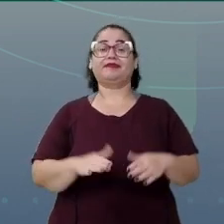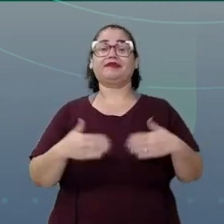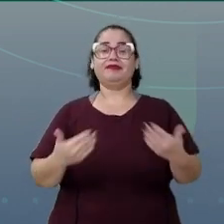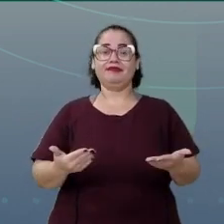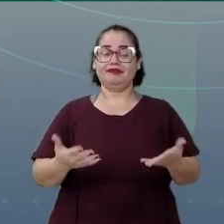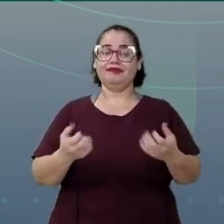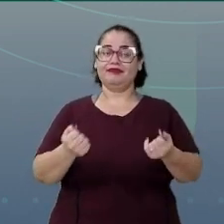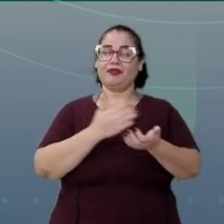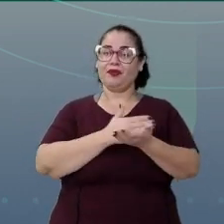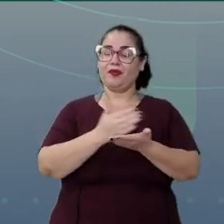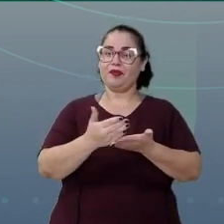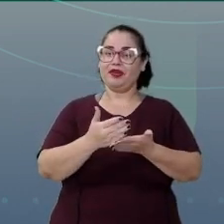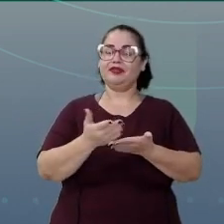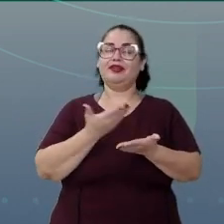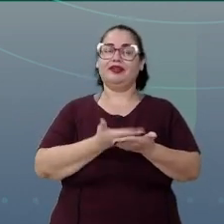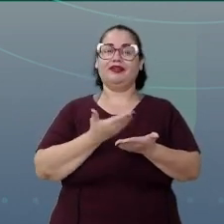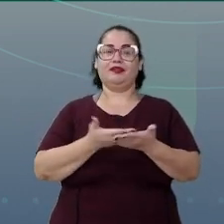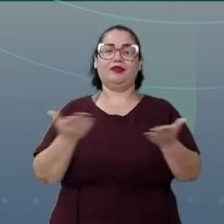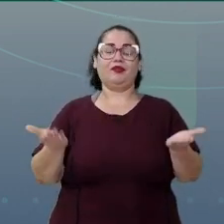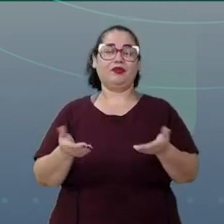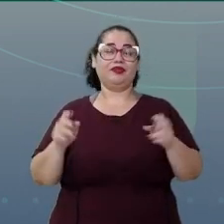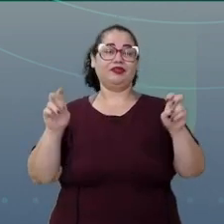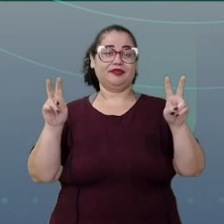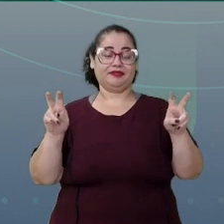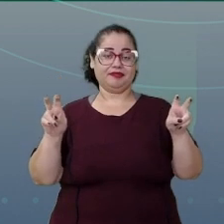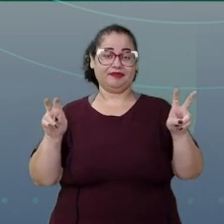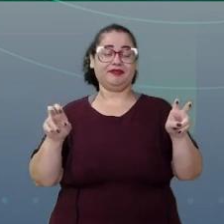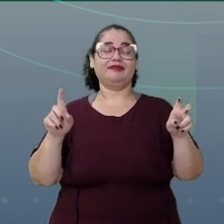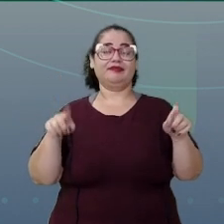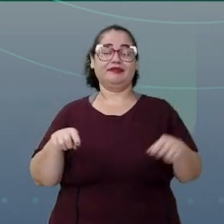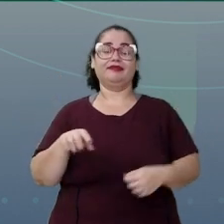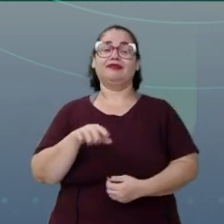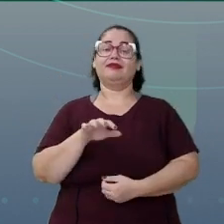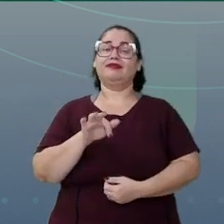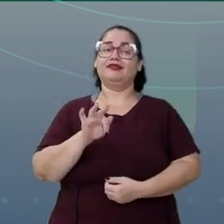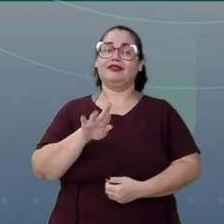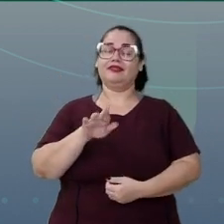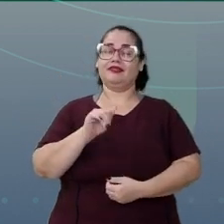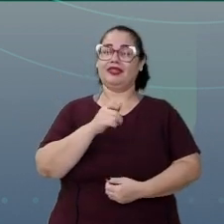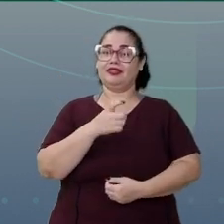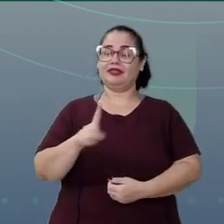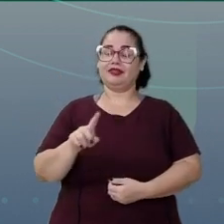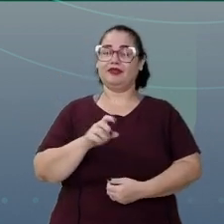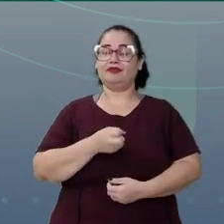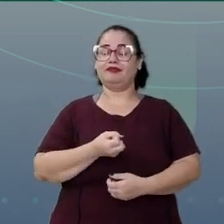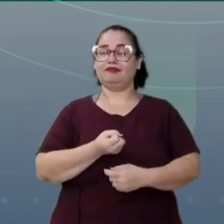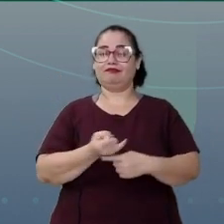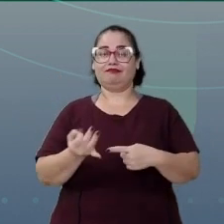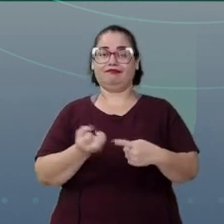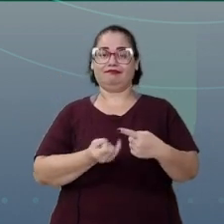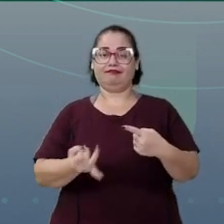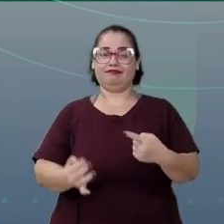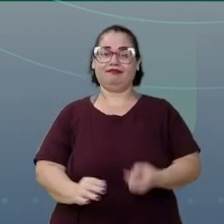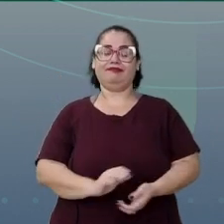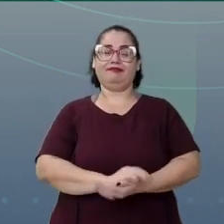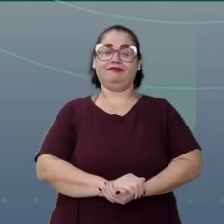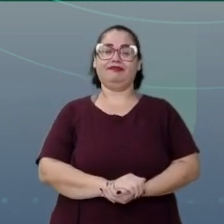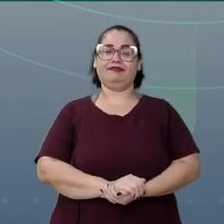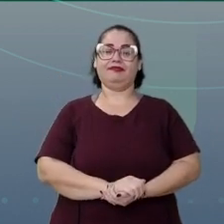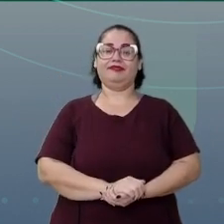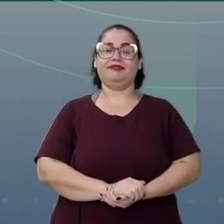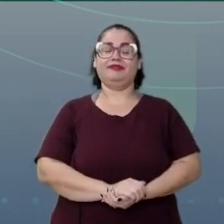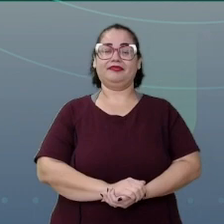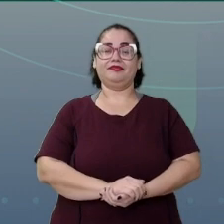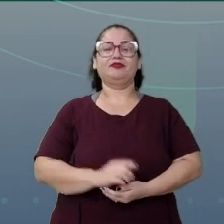começar a nossa aula de hoje com o título de Frações Unitárias. E como